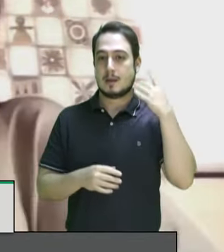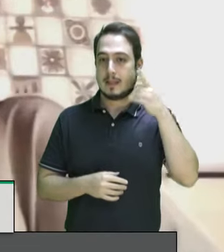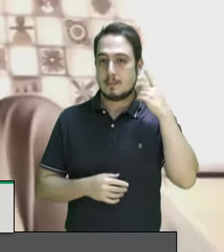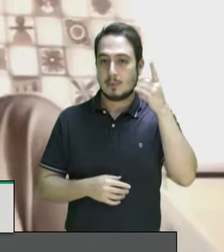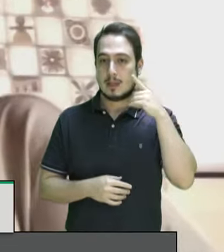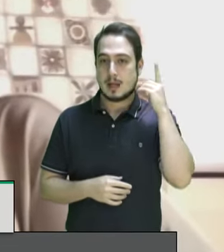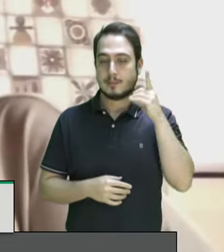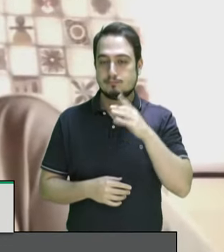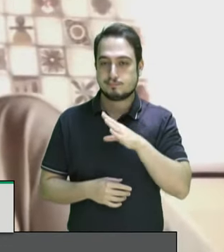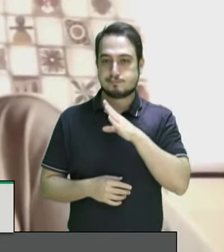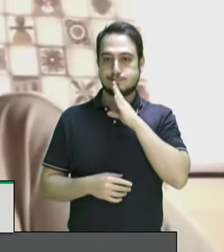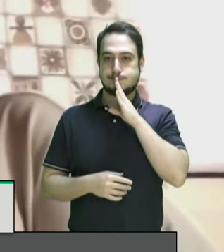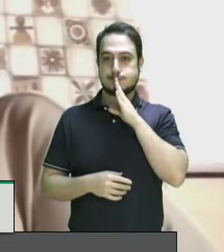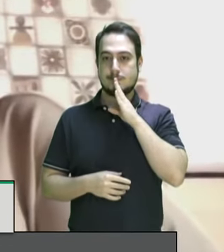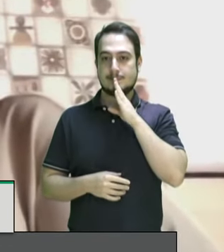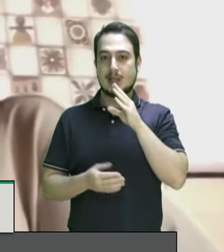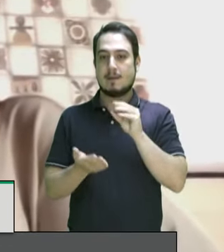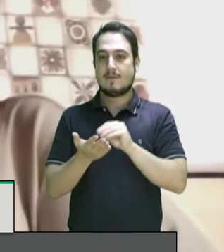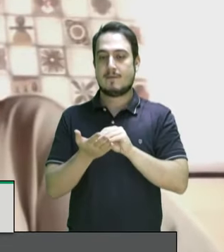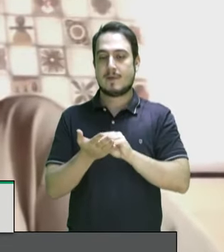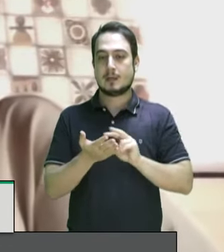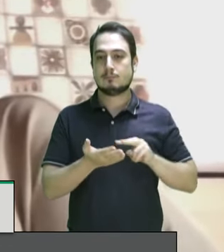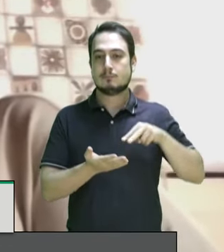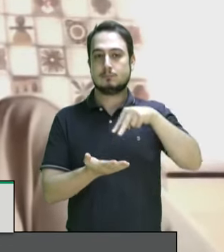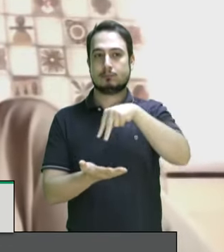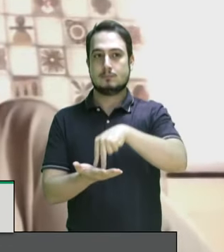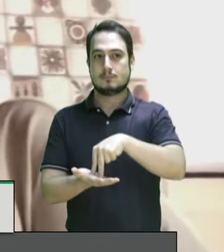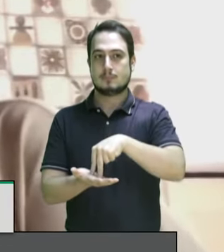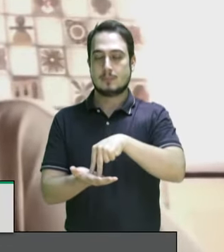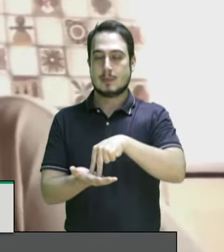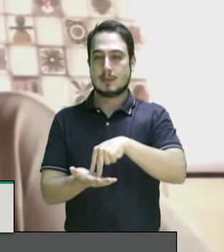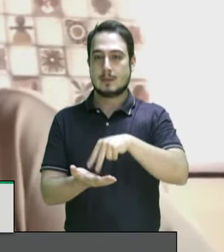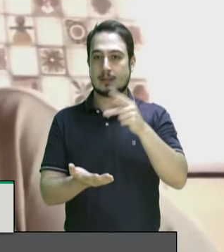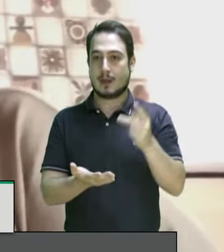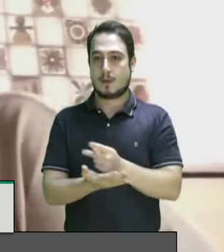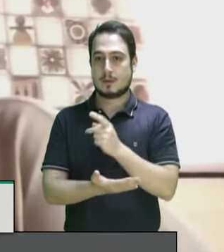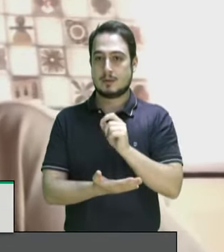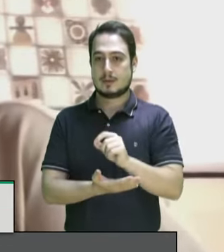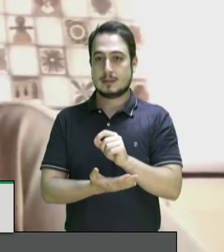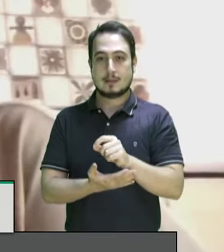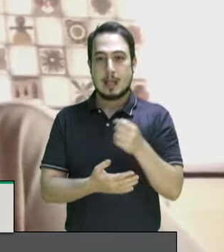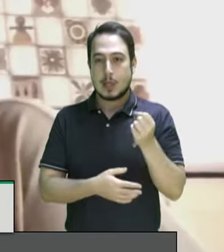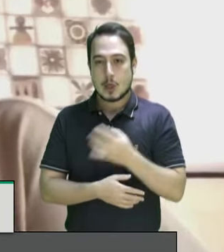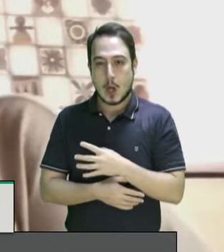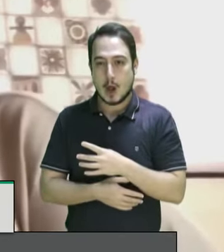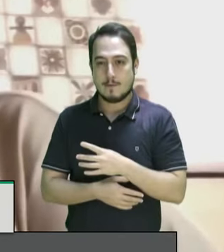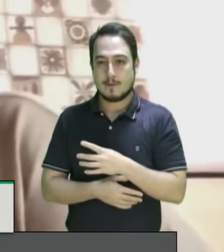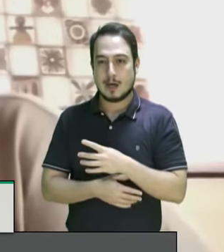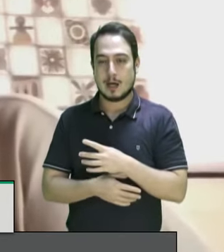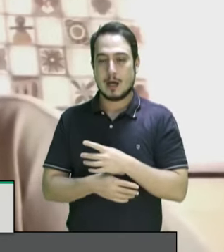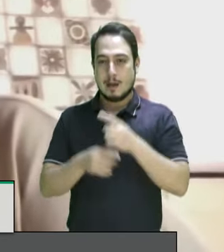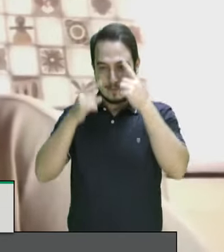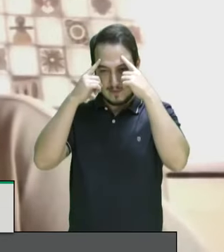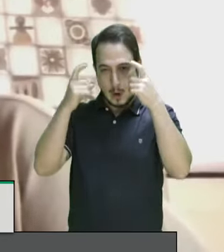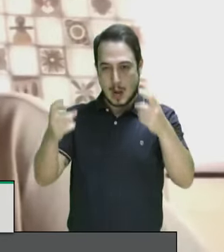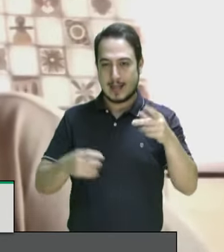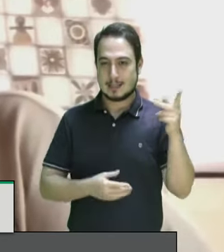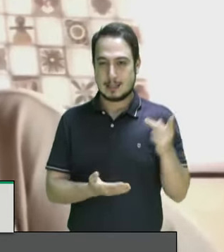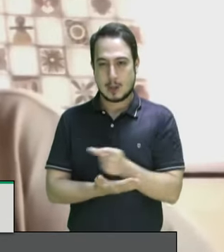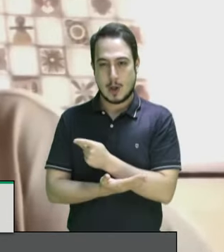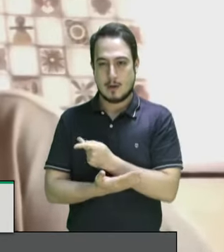omite a se posicionar em relação às tragédias que não são novas que não são novas